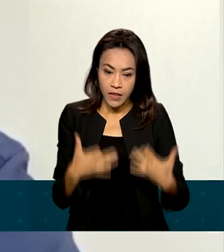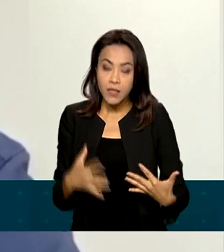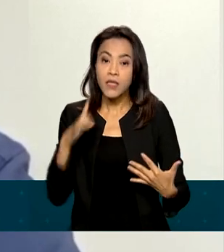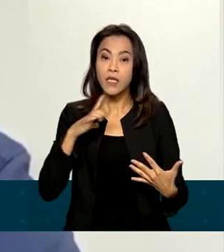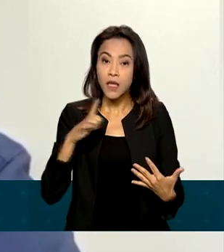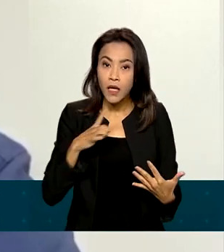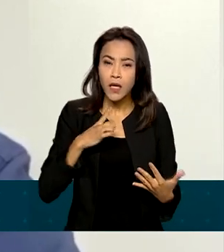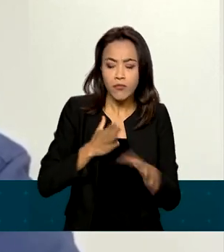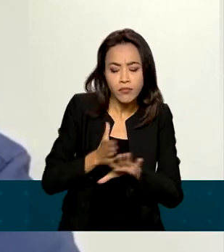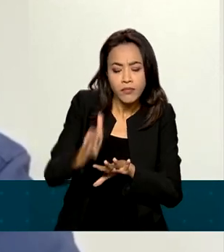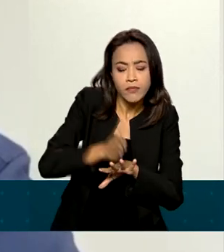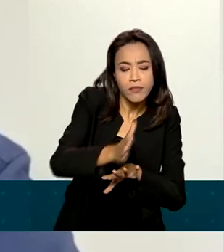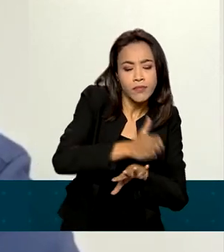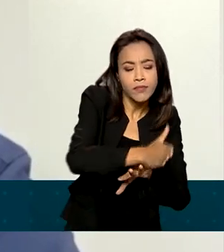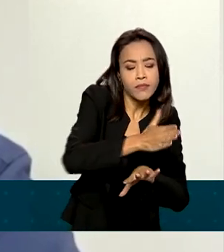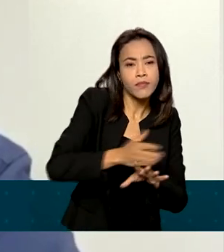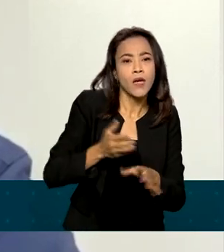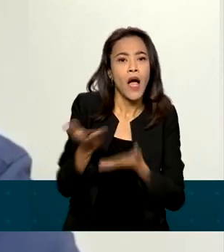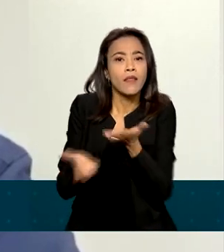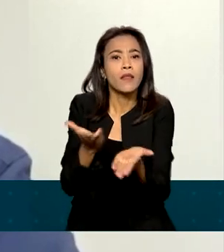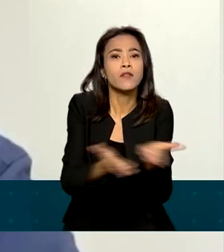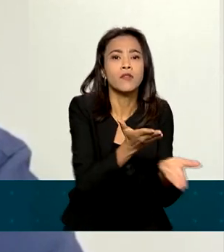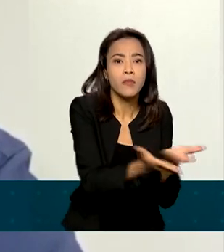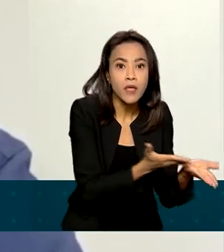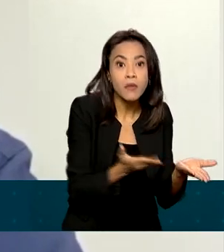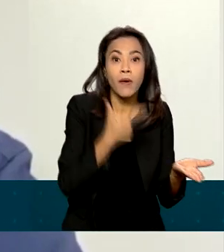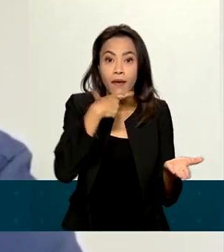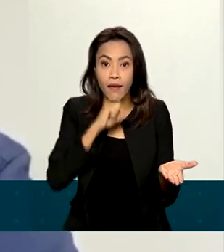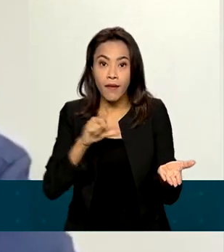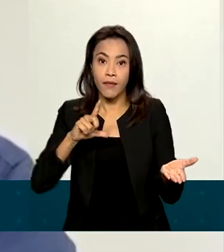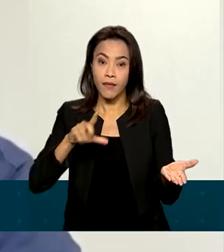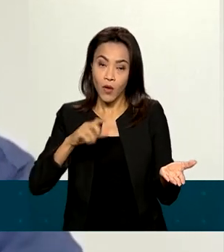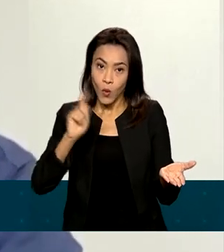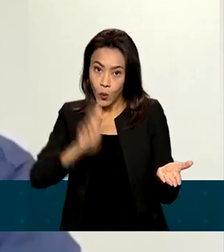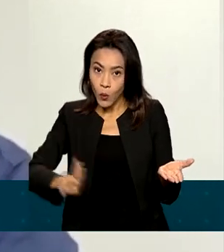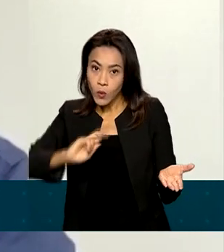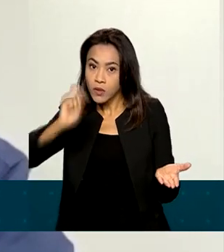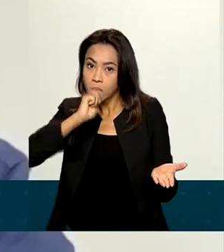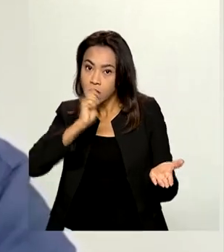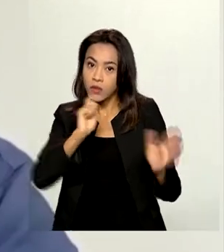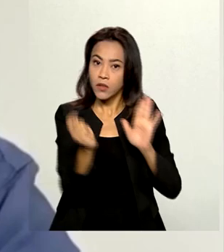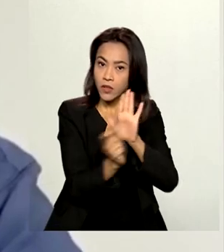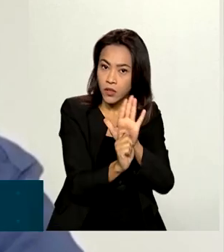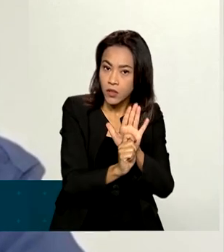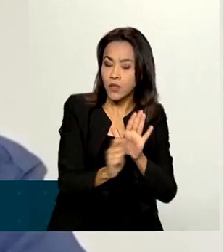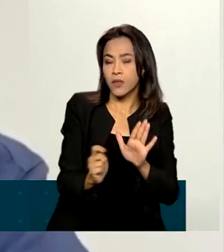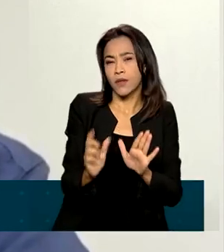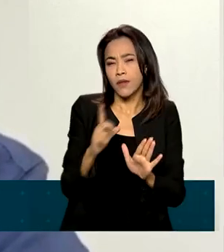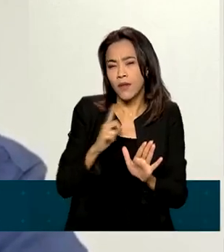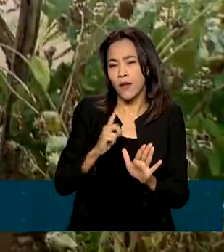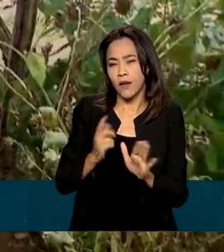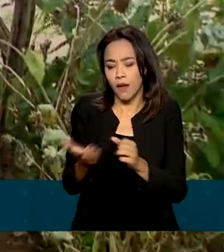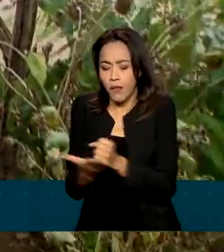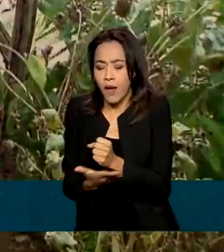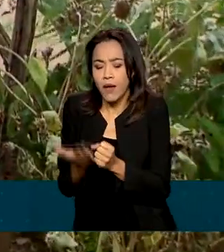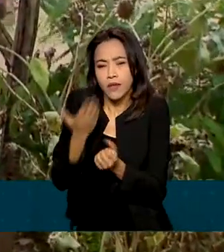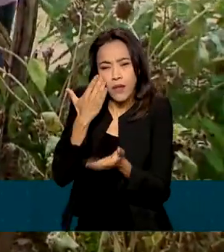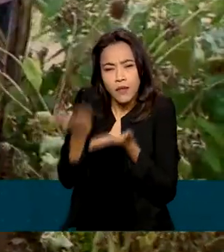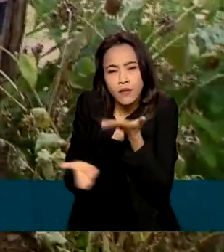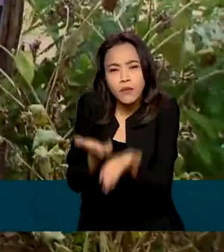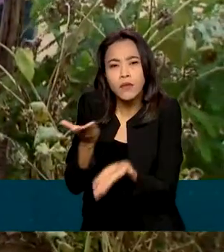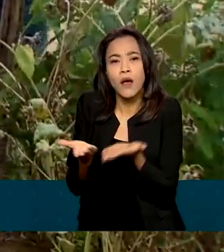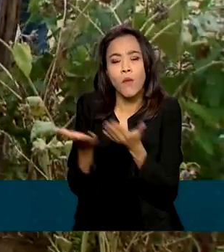cuidado para as pessoas que apresentam problemas com álcool e drogas. Essa linha de cuidado vai desde o mais básico, desde a atenção primária, até um